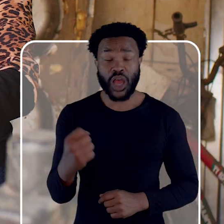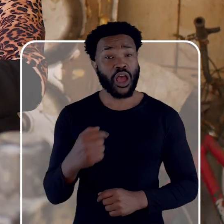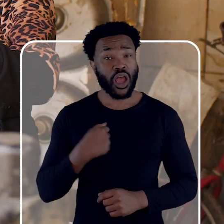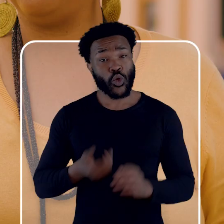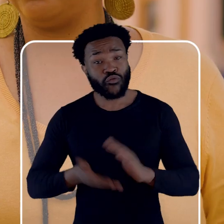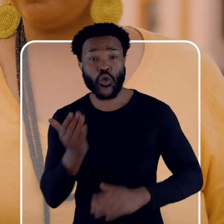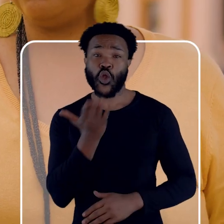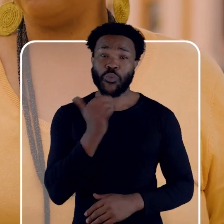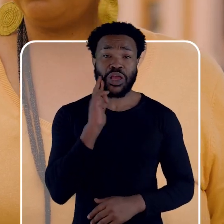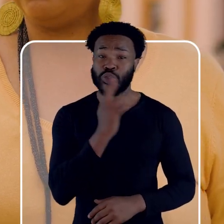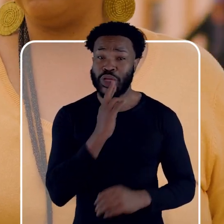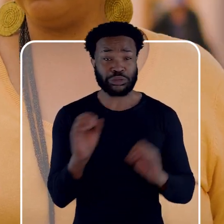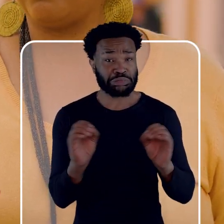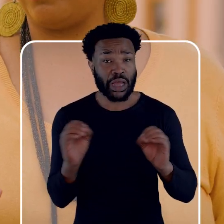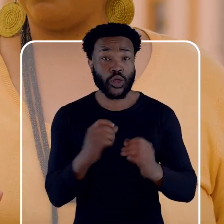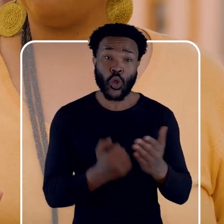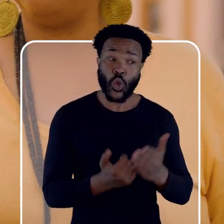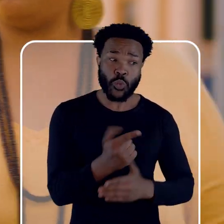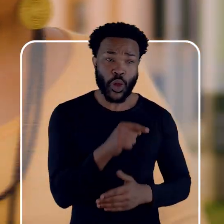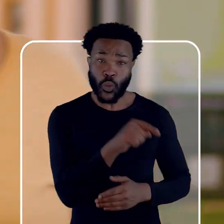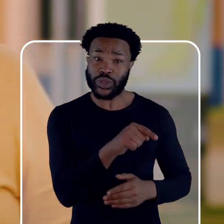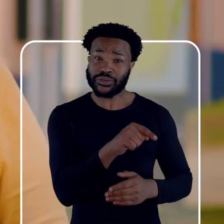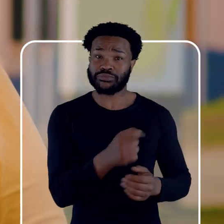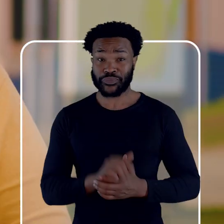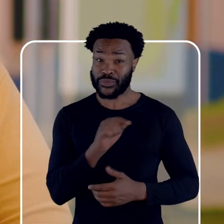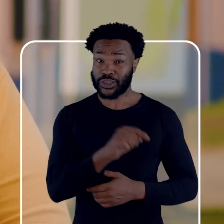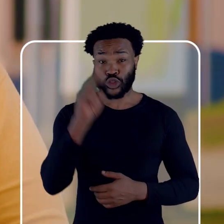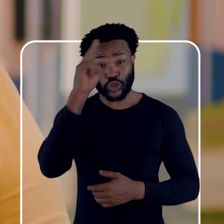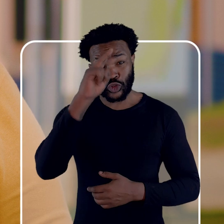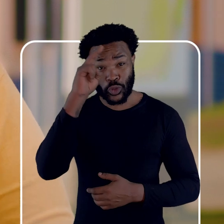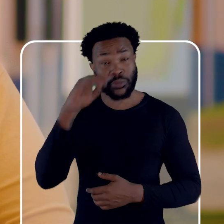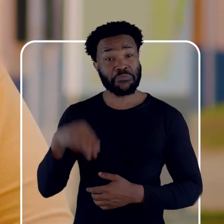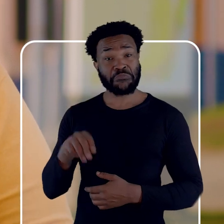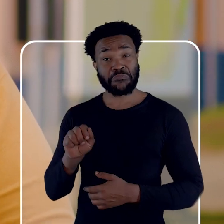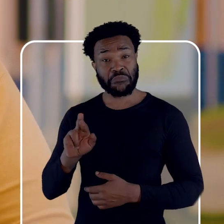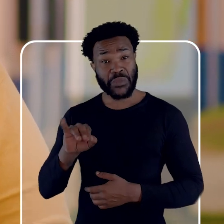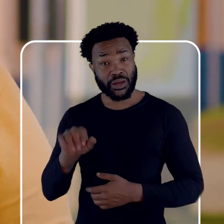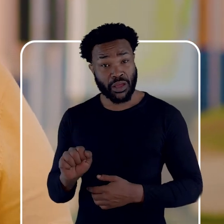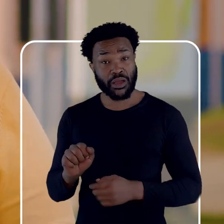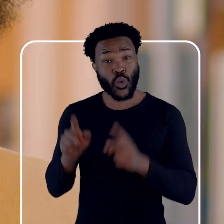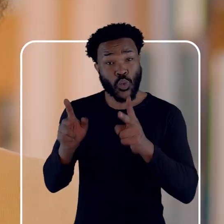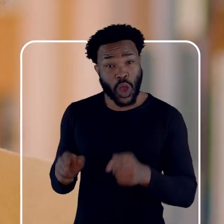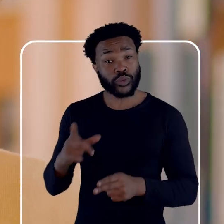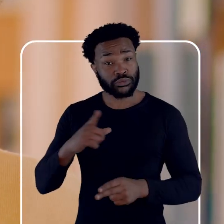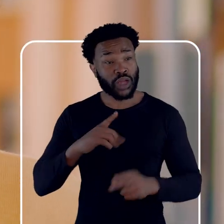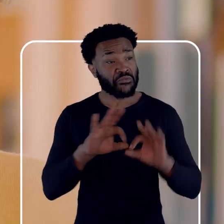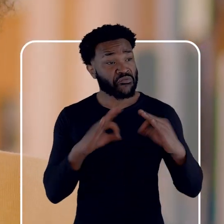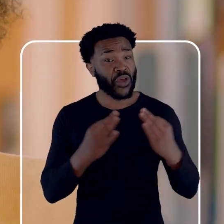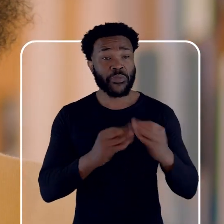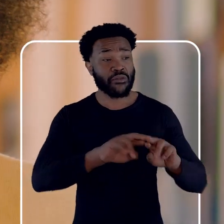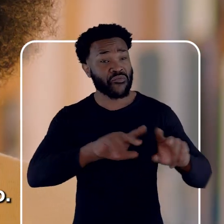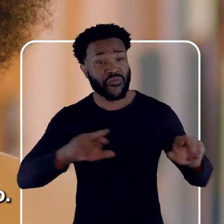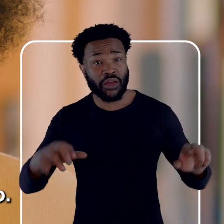sair, almoçar uma hora, pra comprar um aparelho pra ficar no sujeito. Essa é a história da Maria Fraga. E assim como ela,